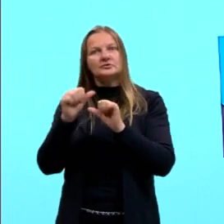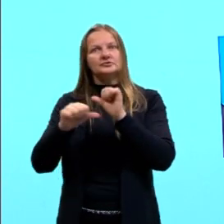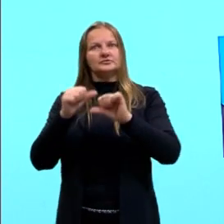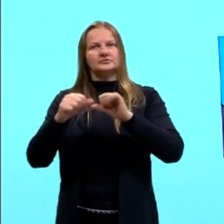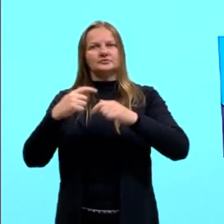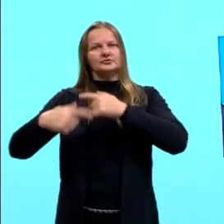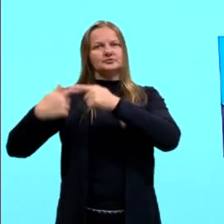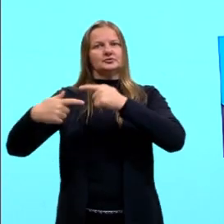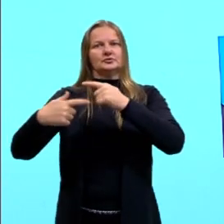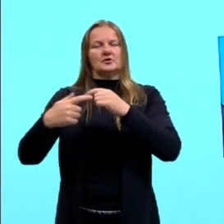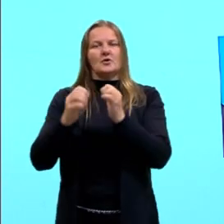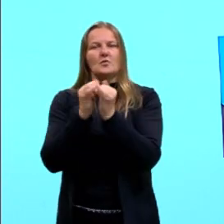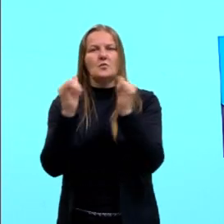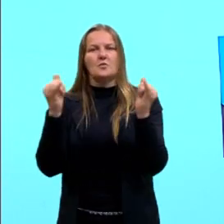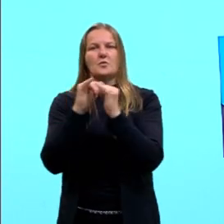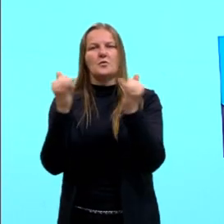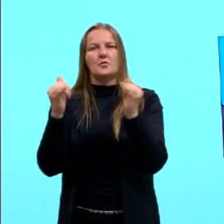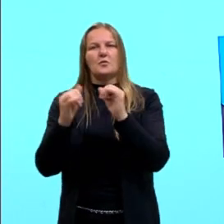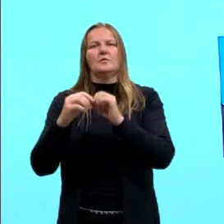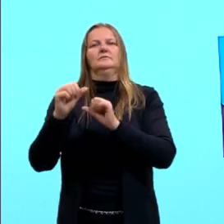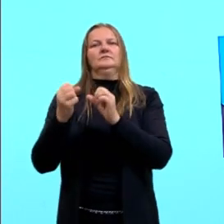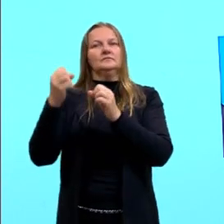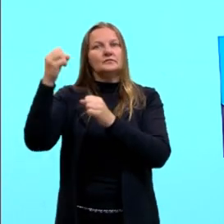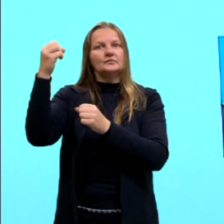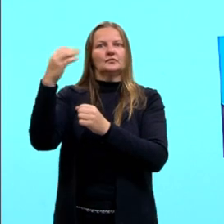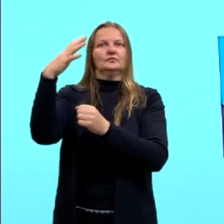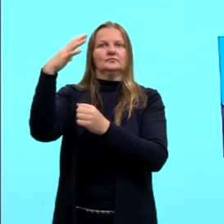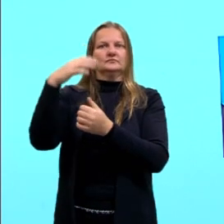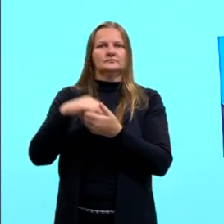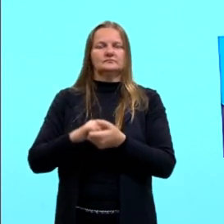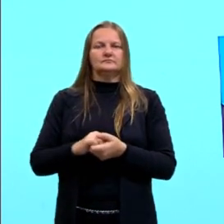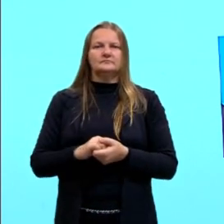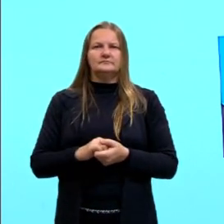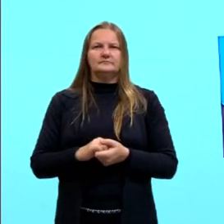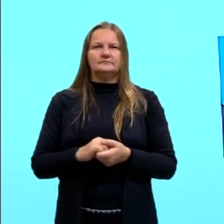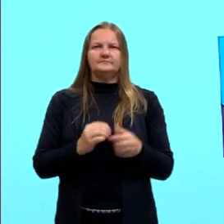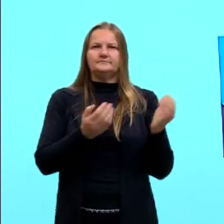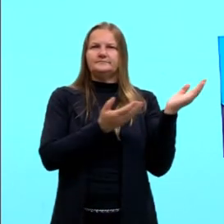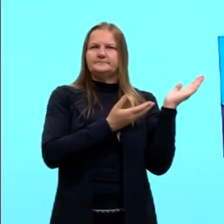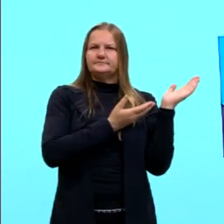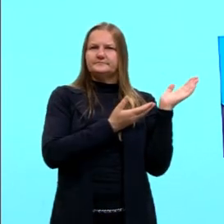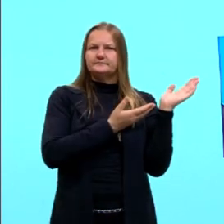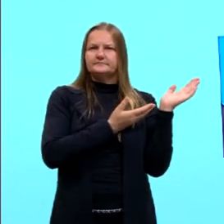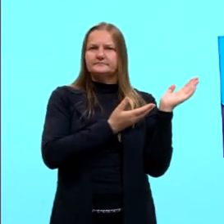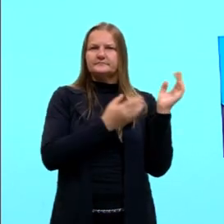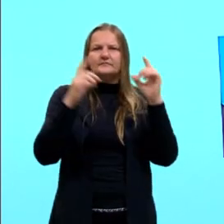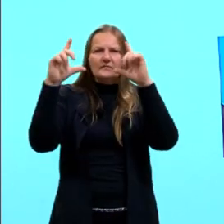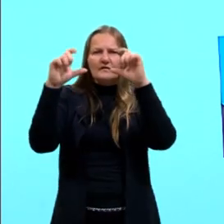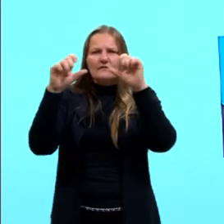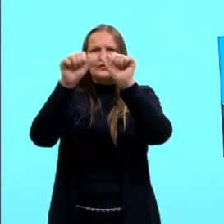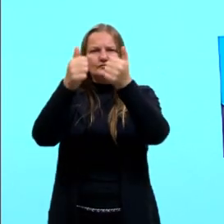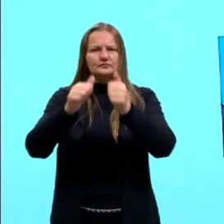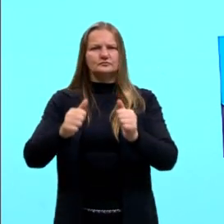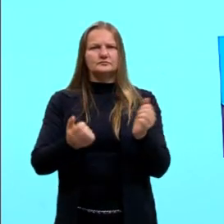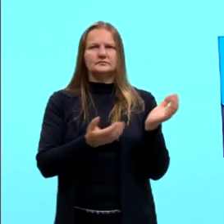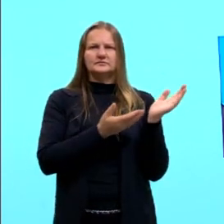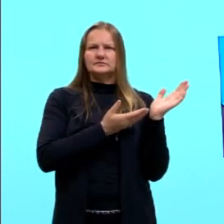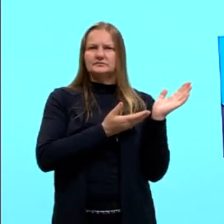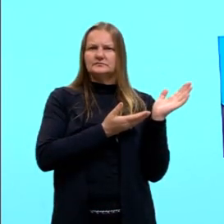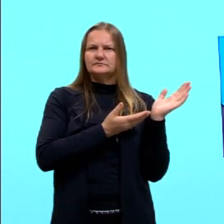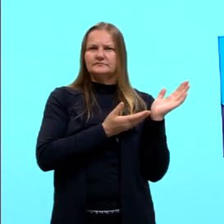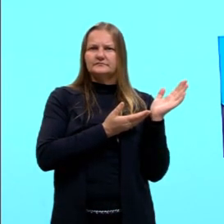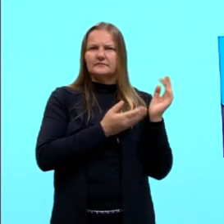e vai gerar a eletricidade, tá, meninos e meninas. E aqui está uma imagem aqui que mostra exatamente isso, né, ó,